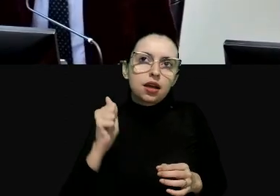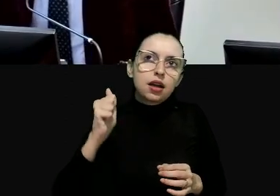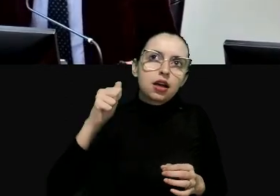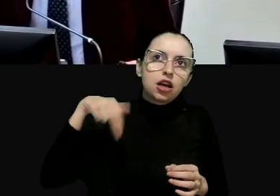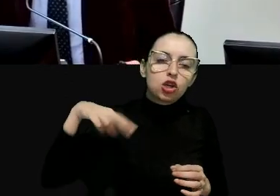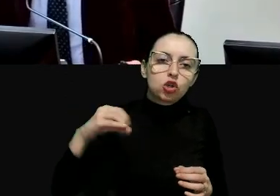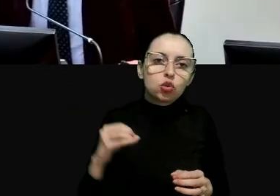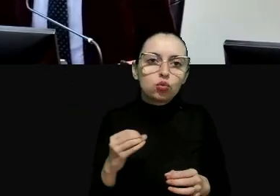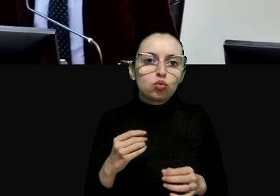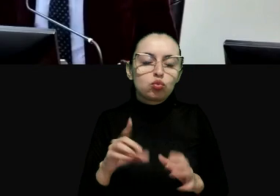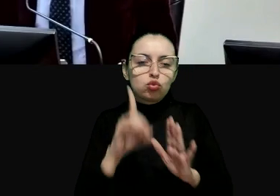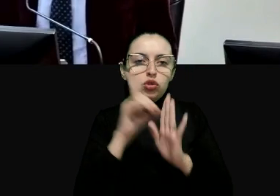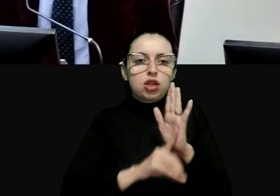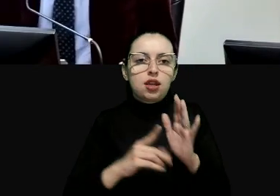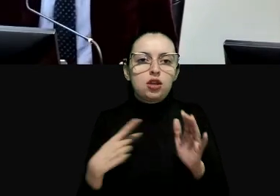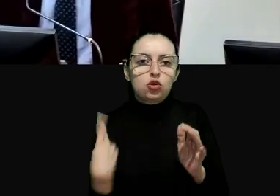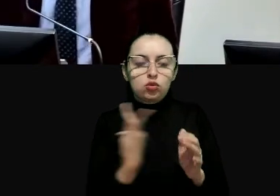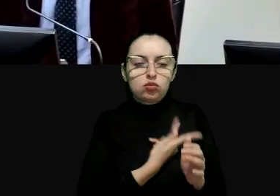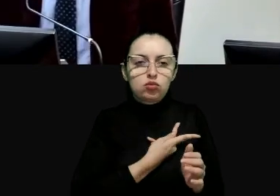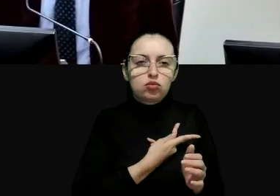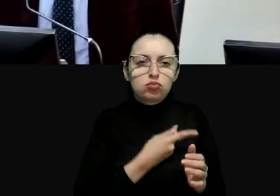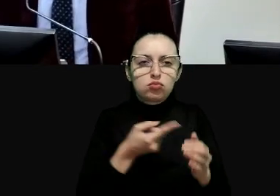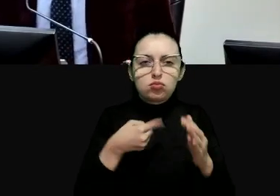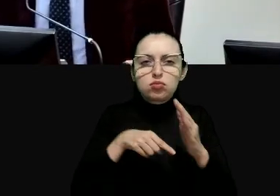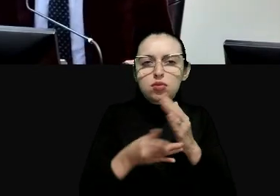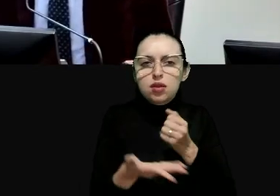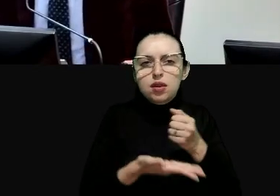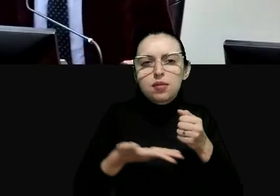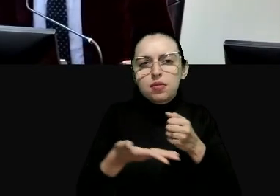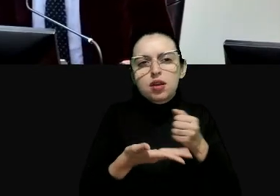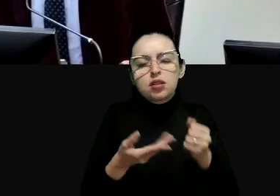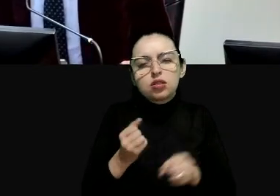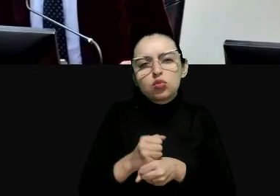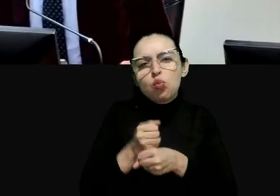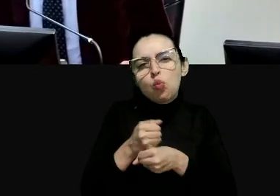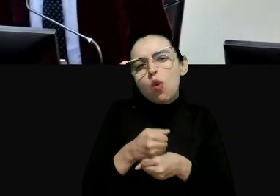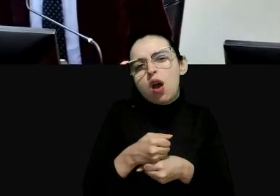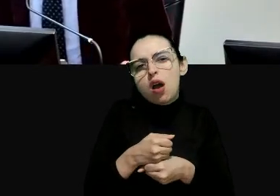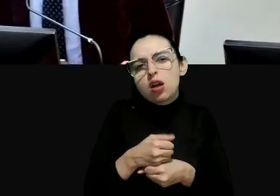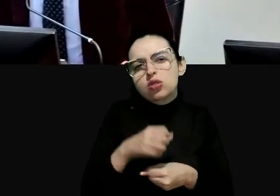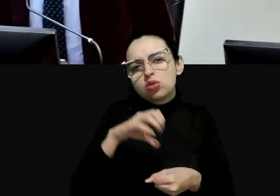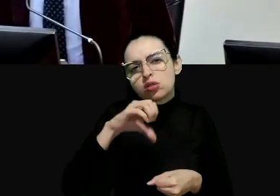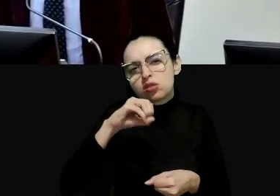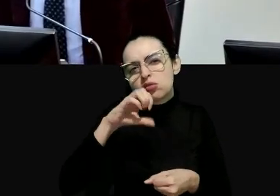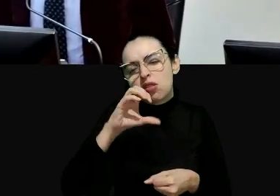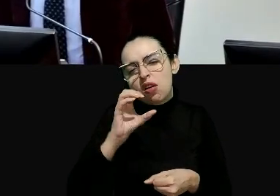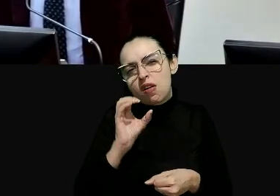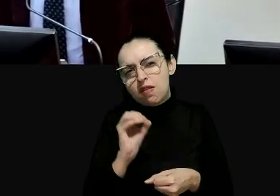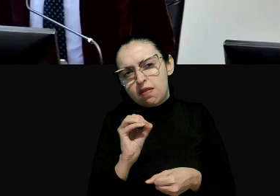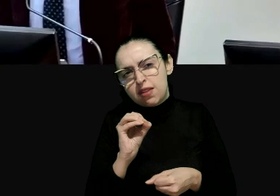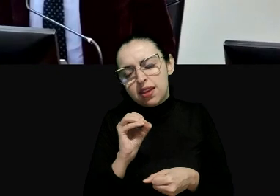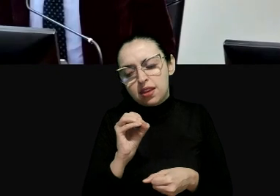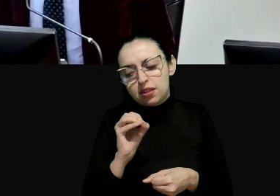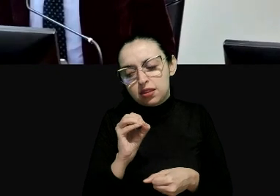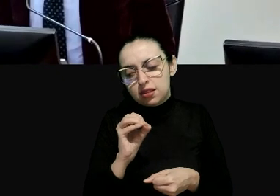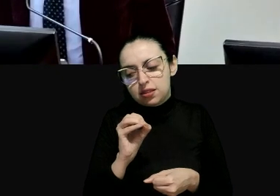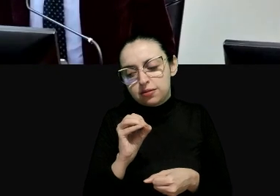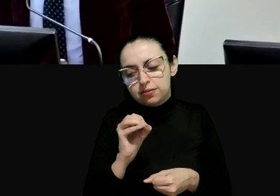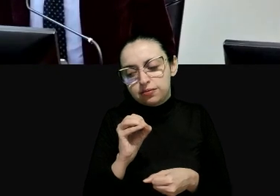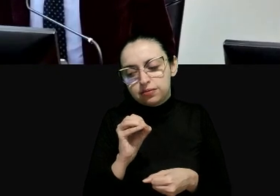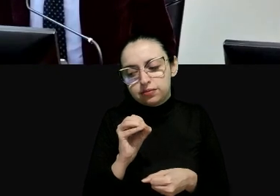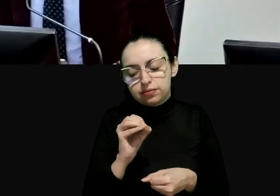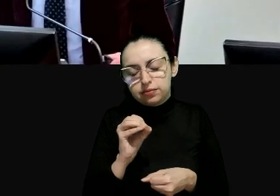desde os principios de os anos 90 começa a